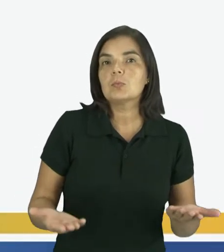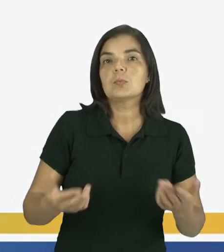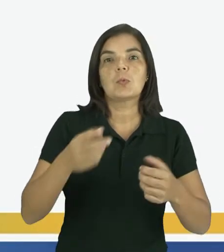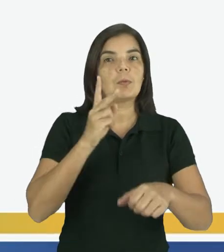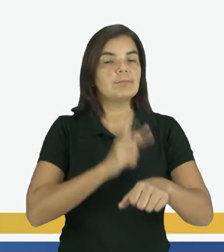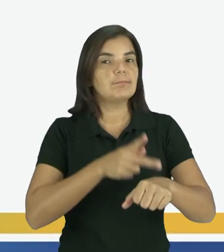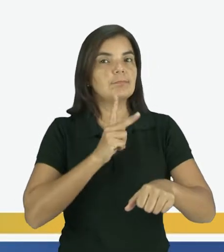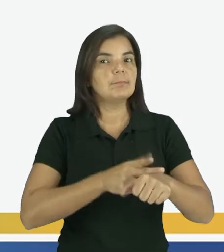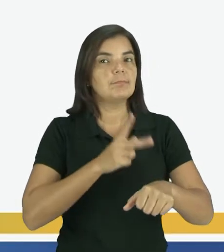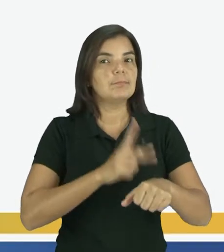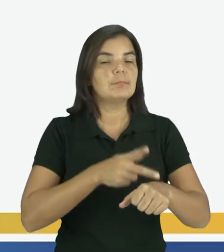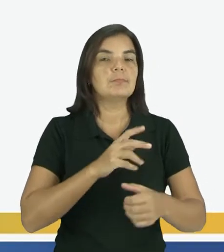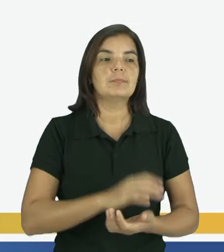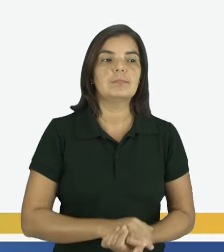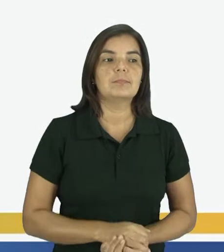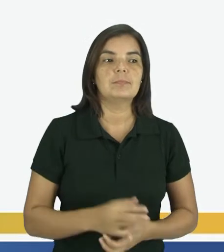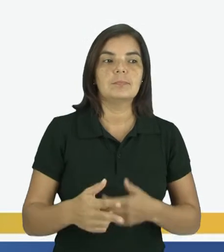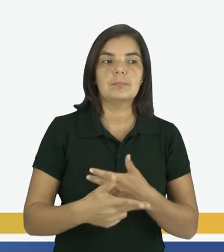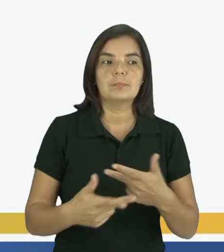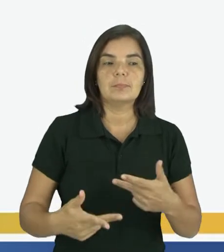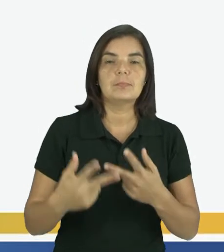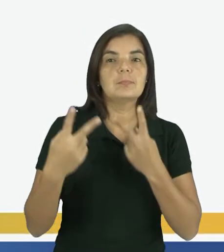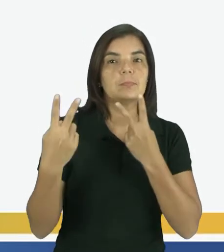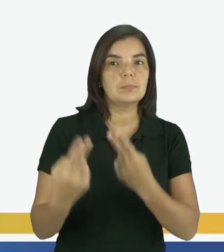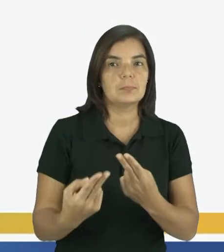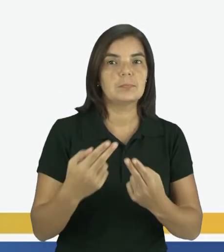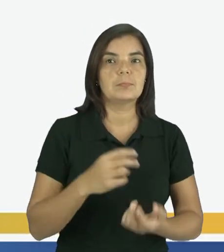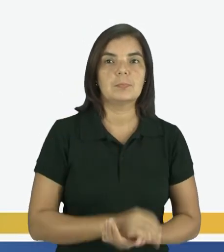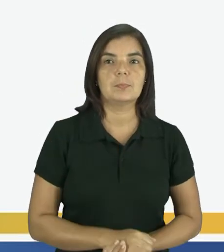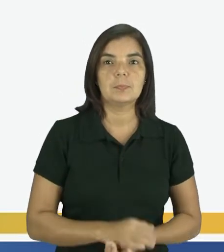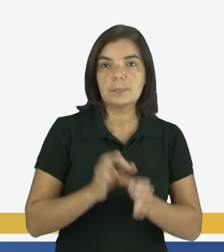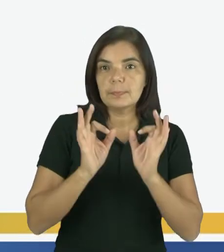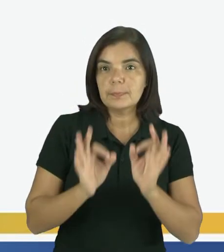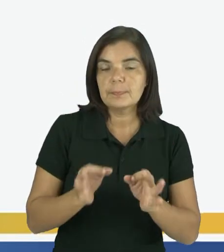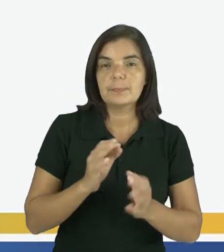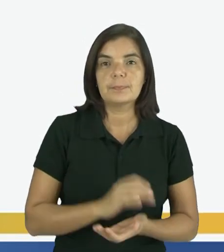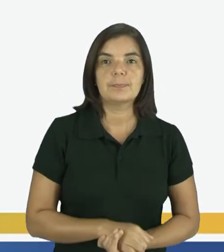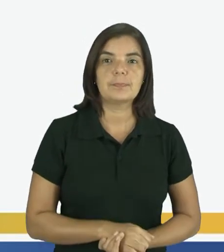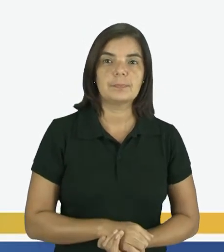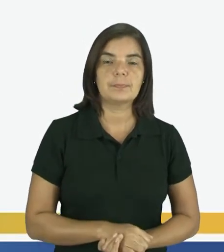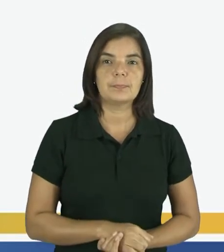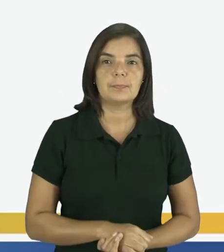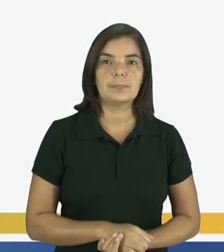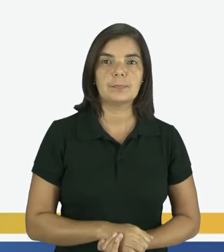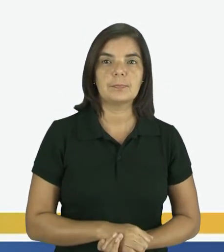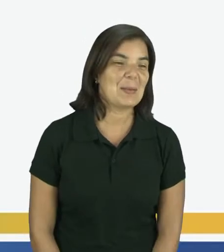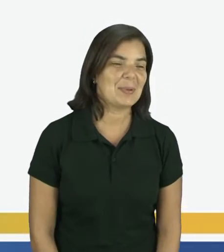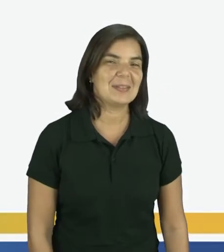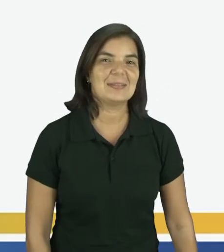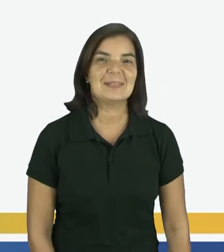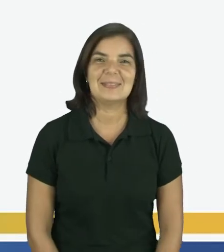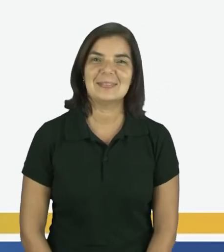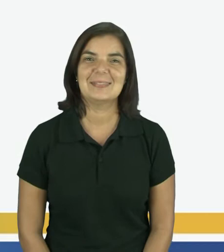das pedras, permanecem ainda iguais. Certinho? Vamos lá. Continuando.